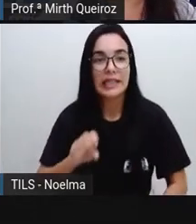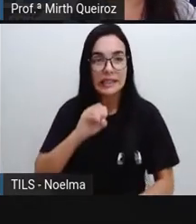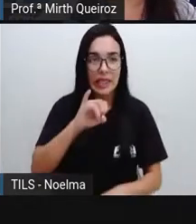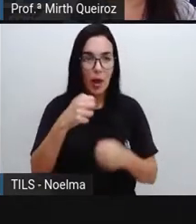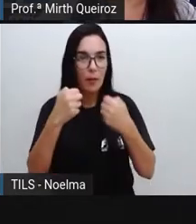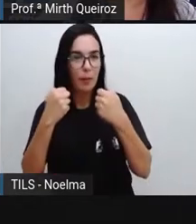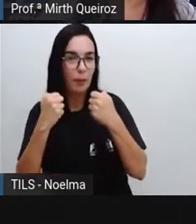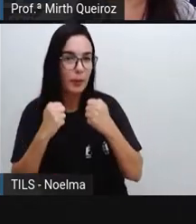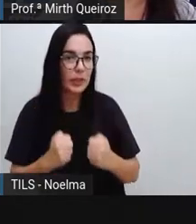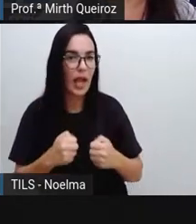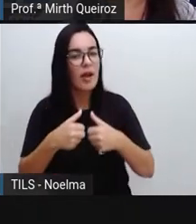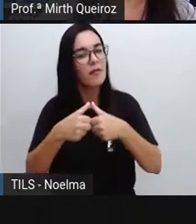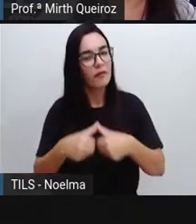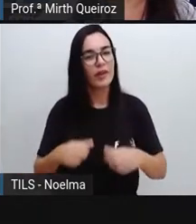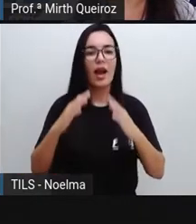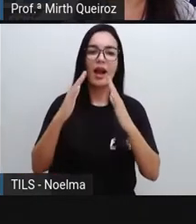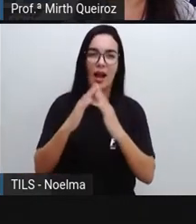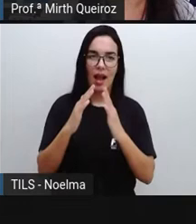casa, certo?